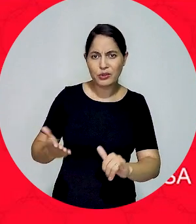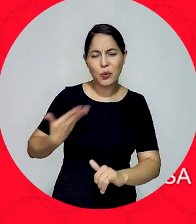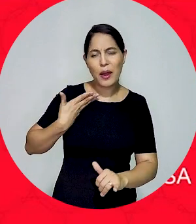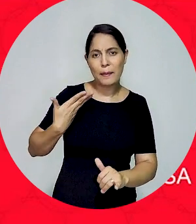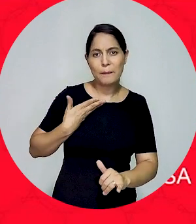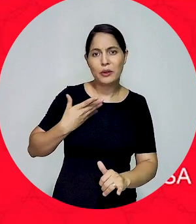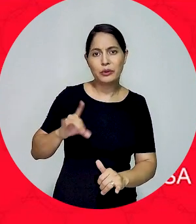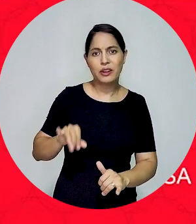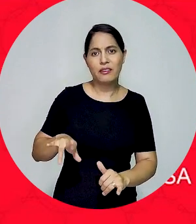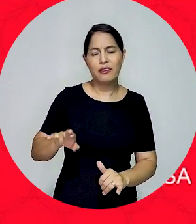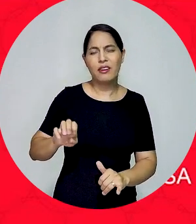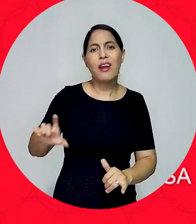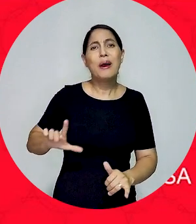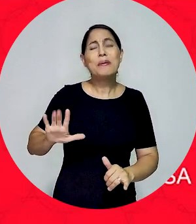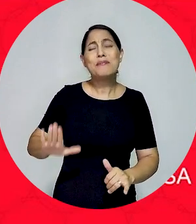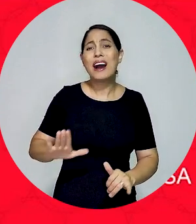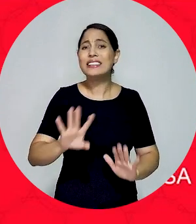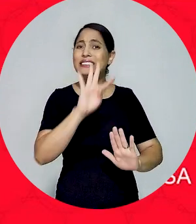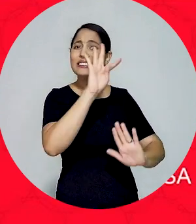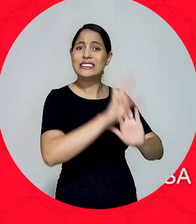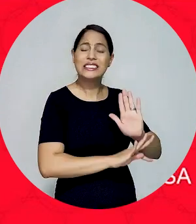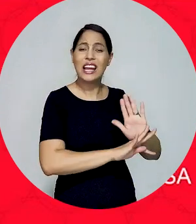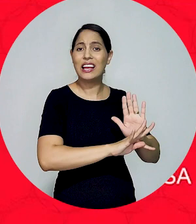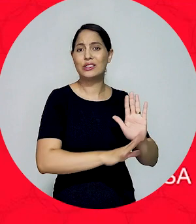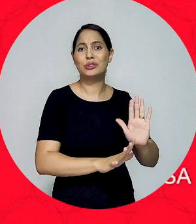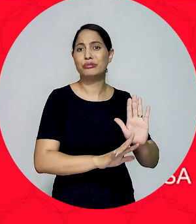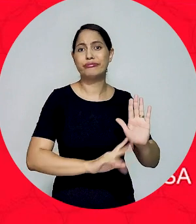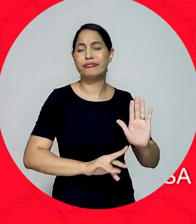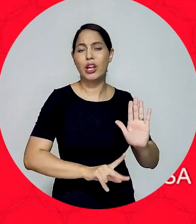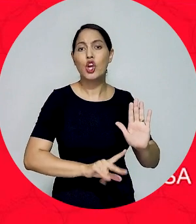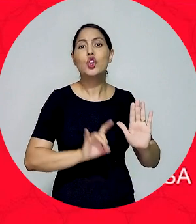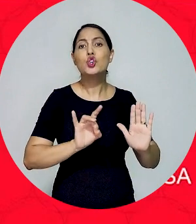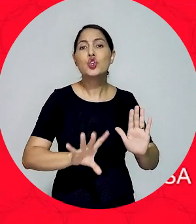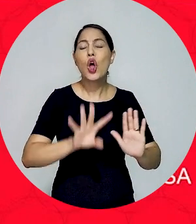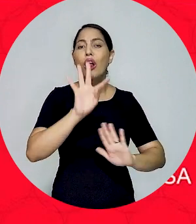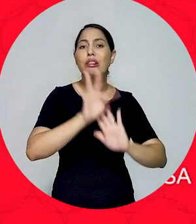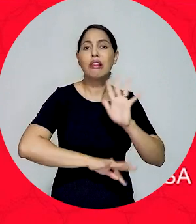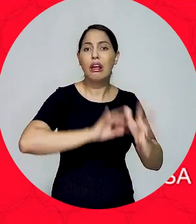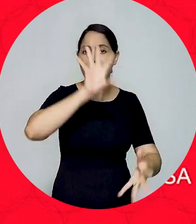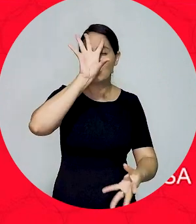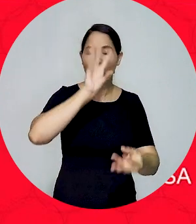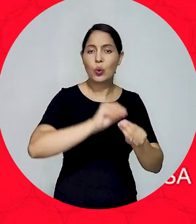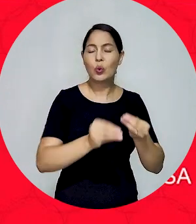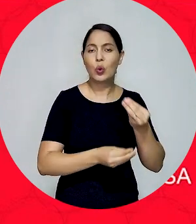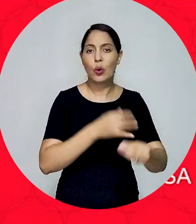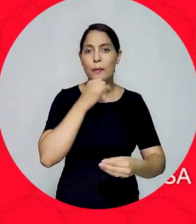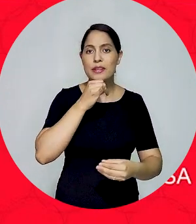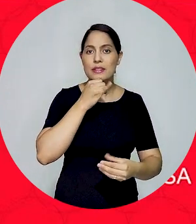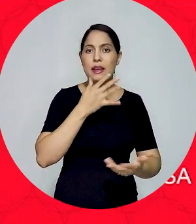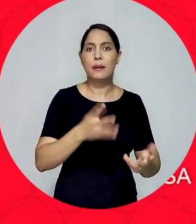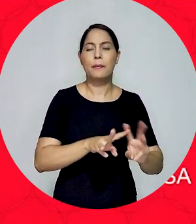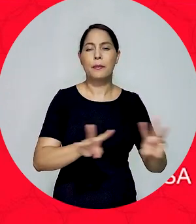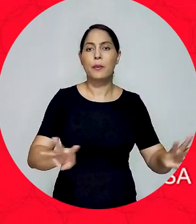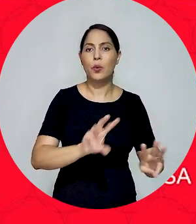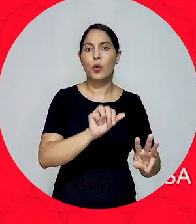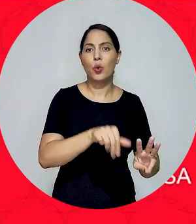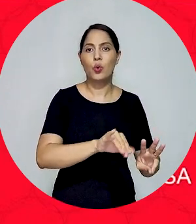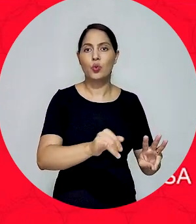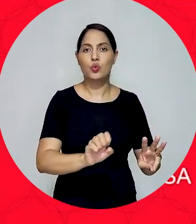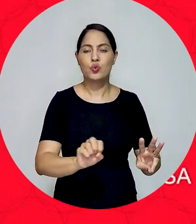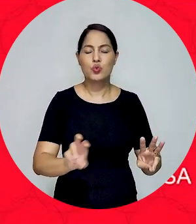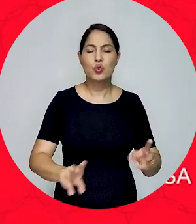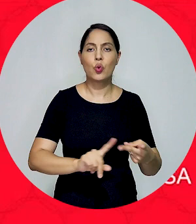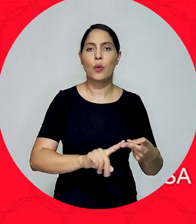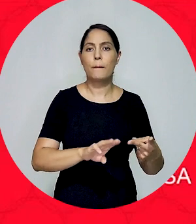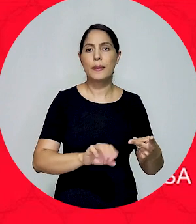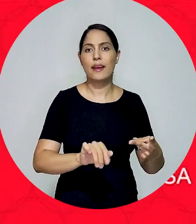querido amigo Daniel Mitidier, mas não há textos, salvo textos curtos dos portais jurídicos, Conjur, Migalhas, Jota,